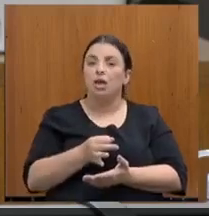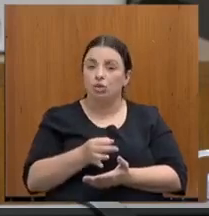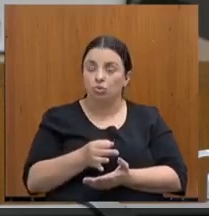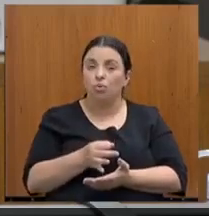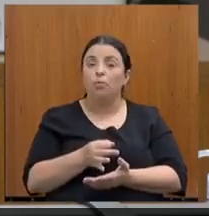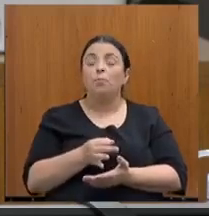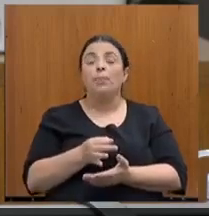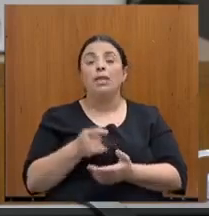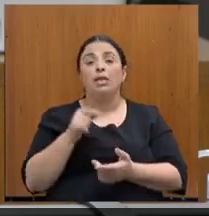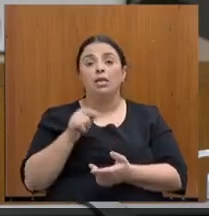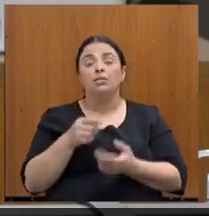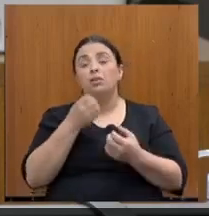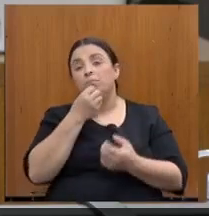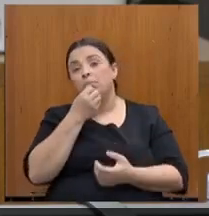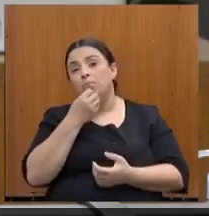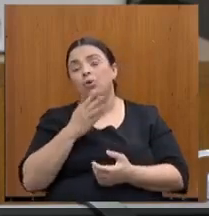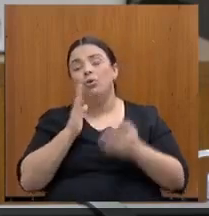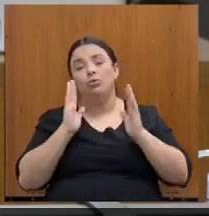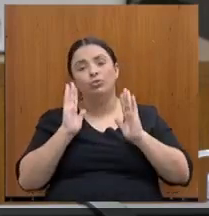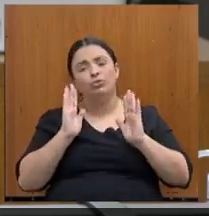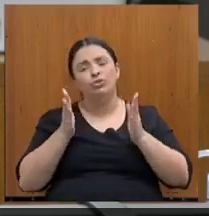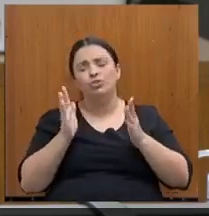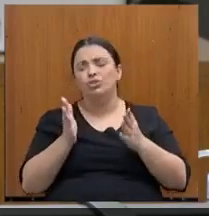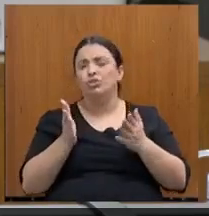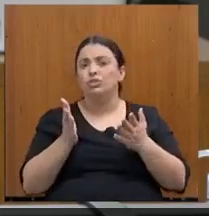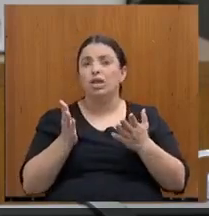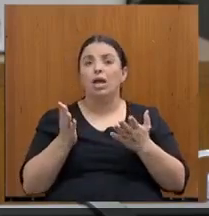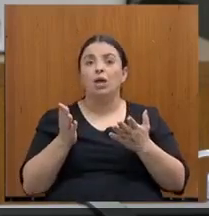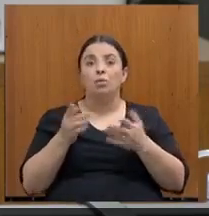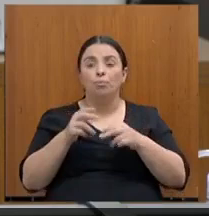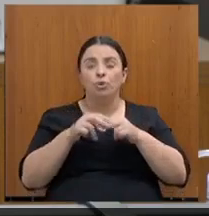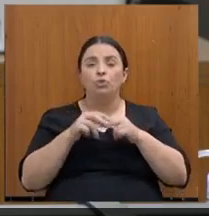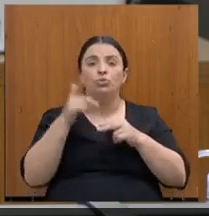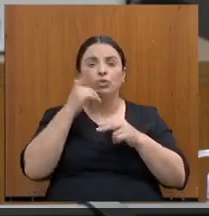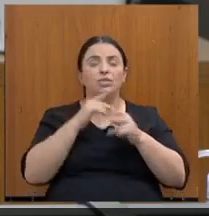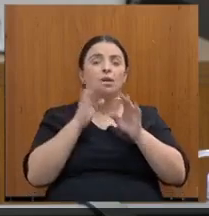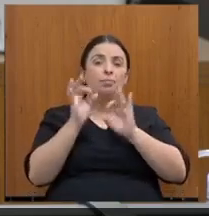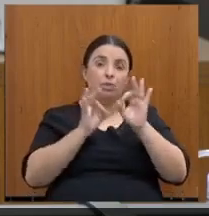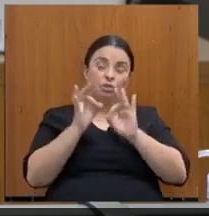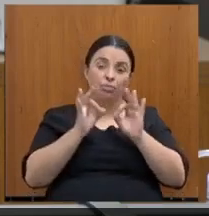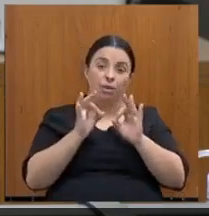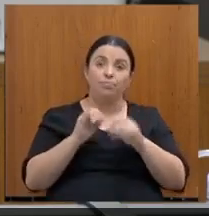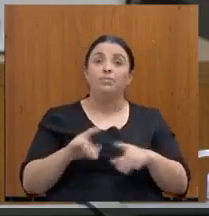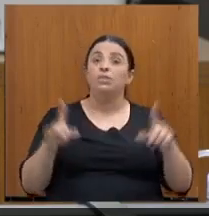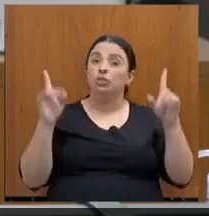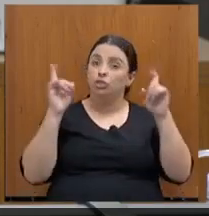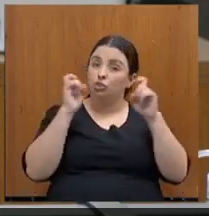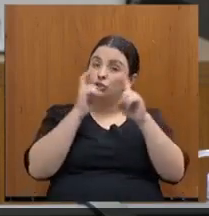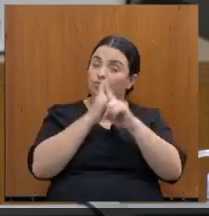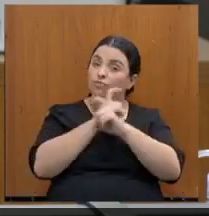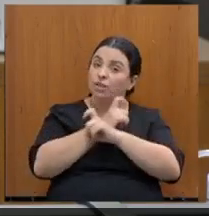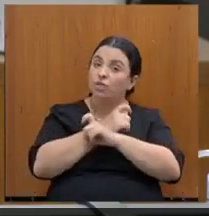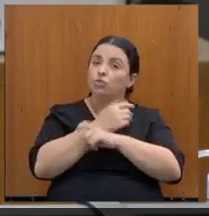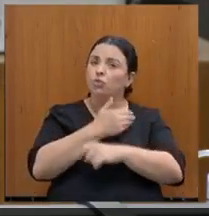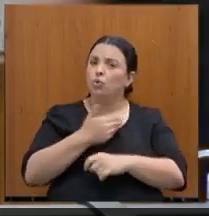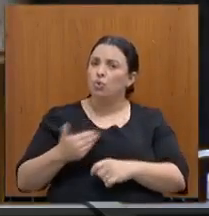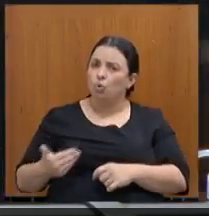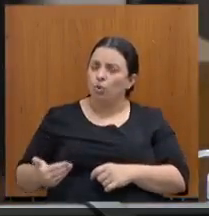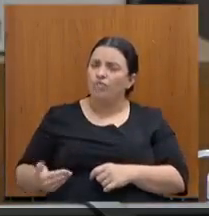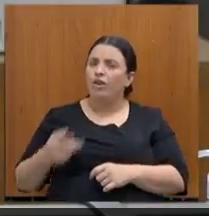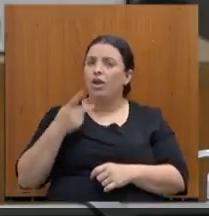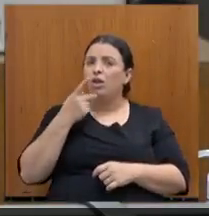todos os servidores, mas isso já é um ganho gigantesco em termos de planejamento. É muito duro um governo que anuncia